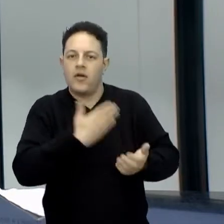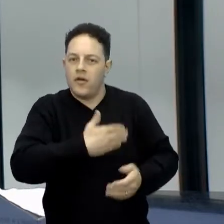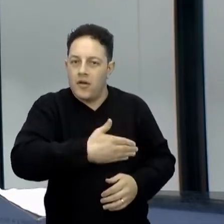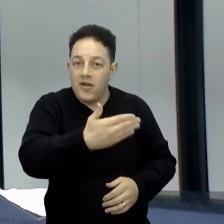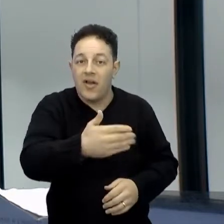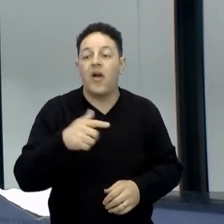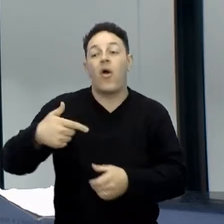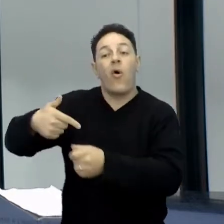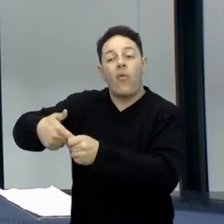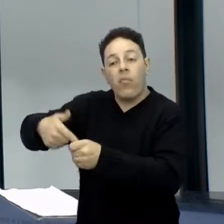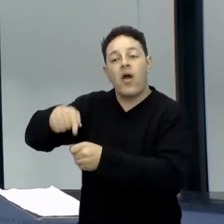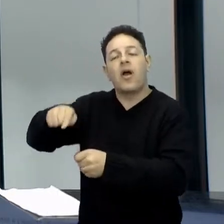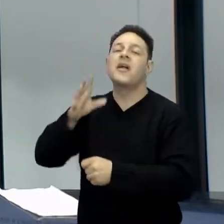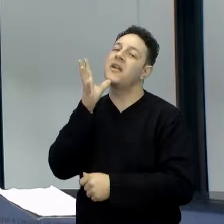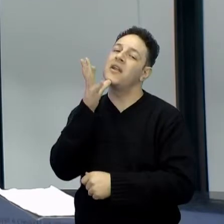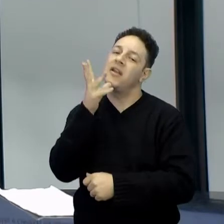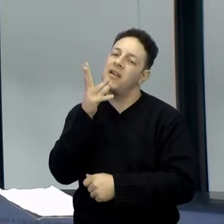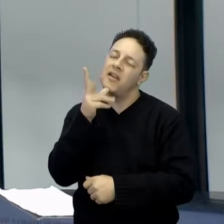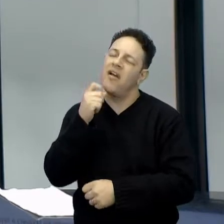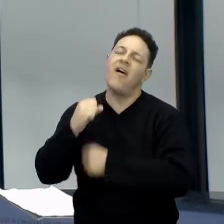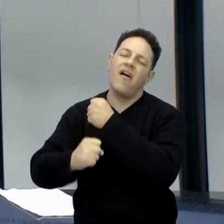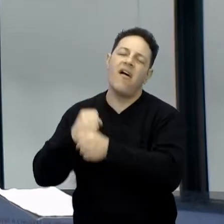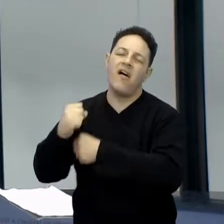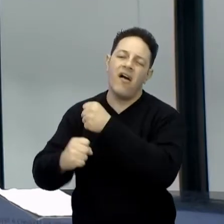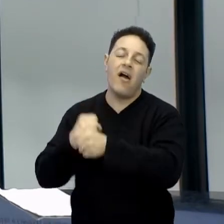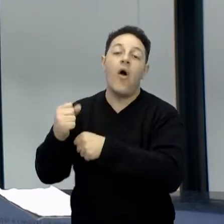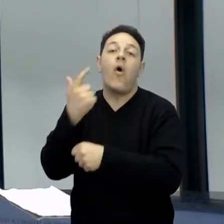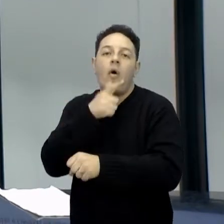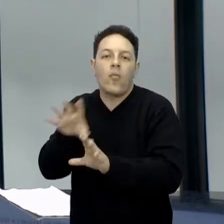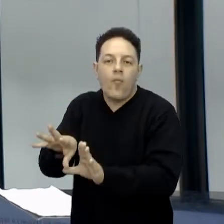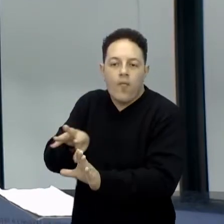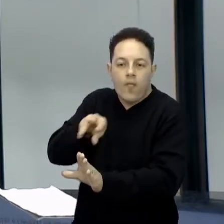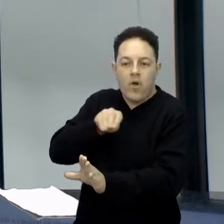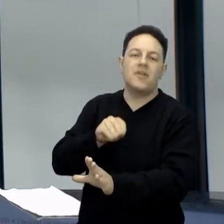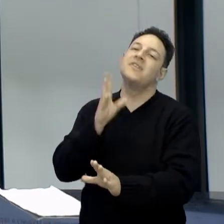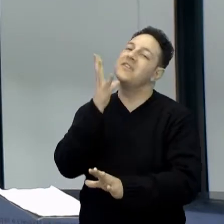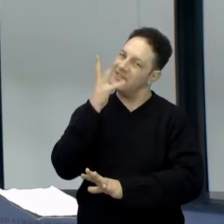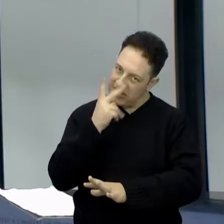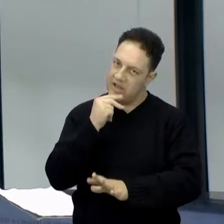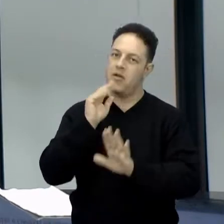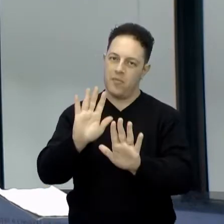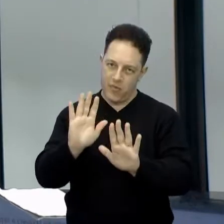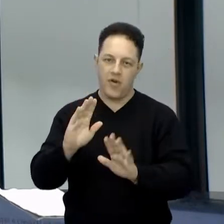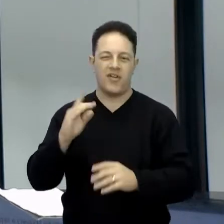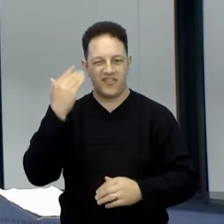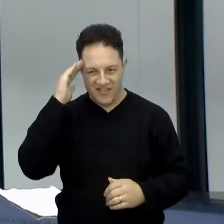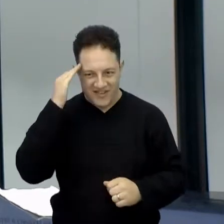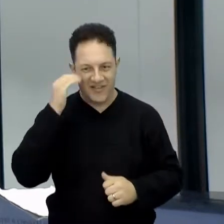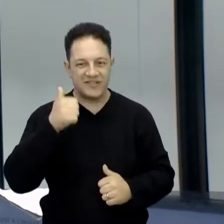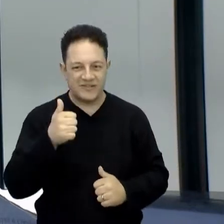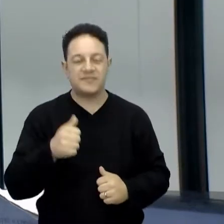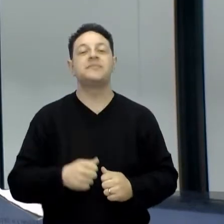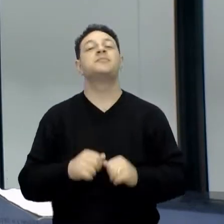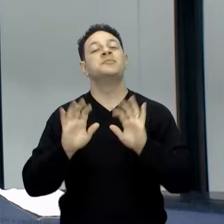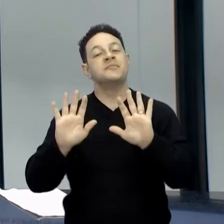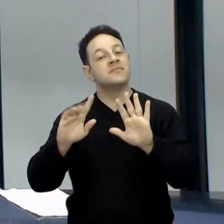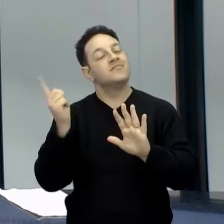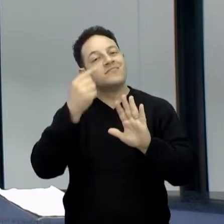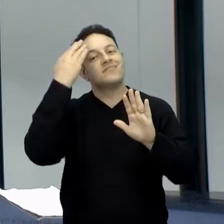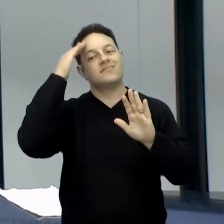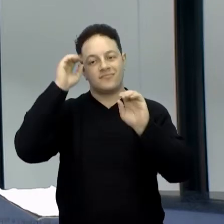os combustíveis, eles demoram-se anos, né? Para a gente conseguir extrair dele alguma coisa dos fósseis, tá bom? Então, demora-se